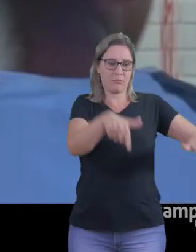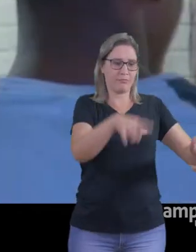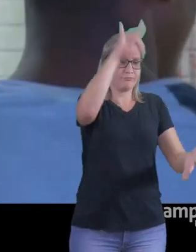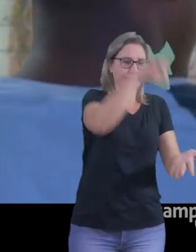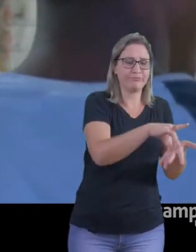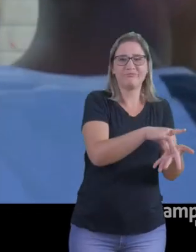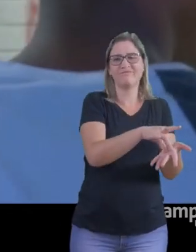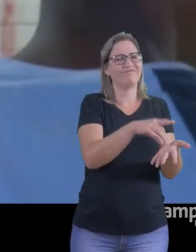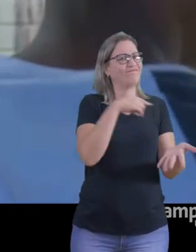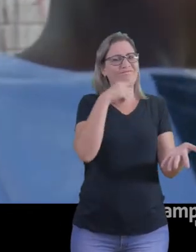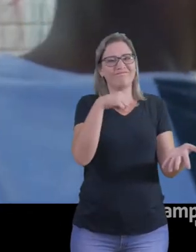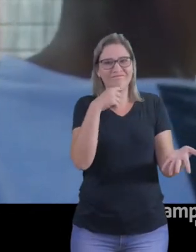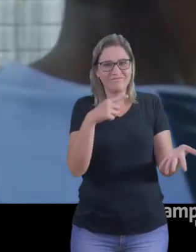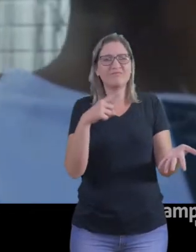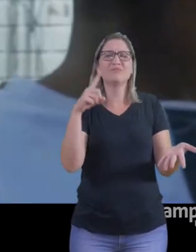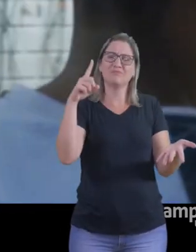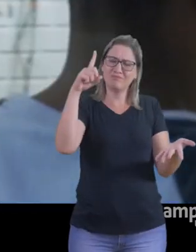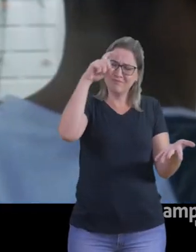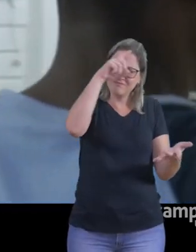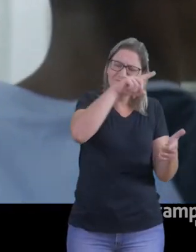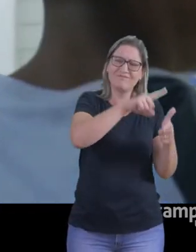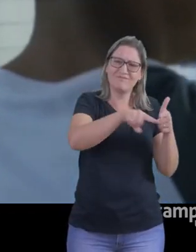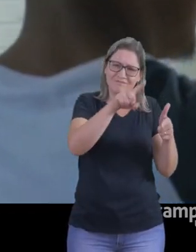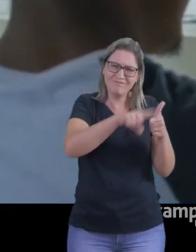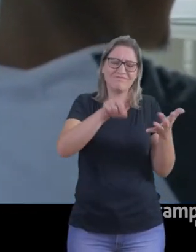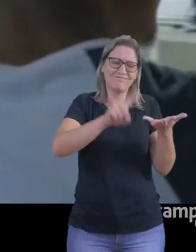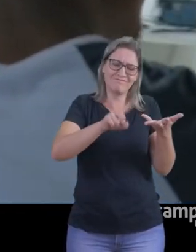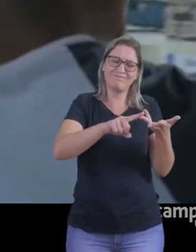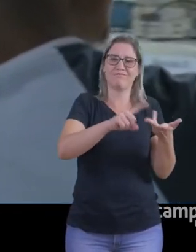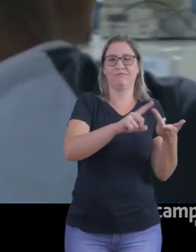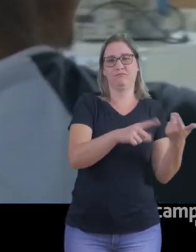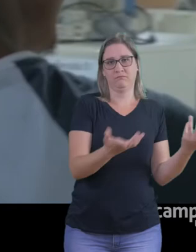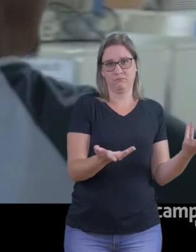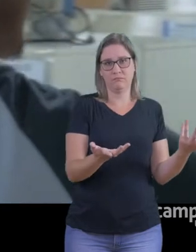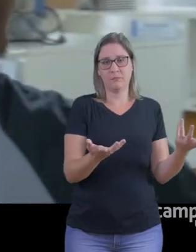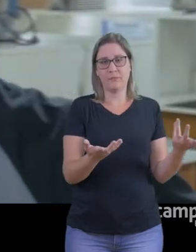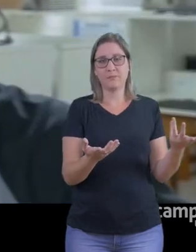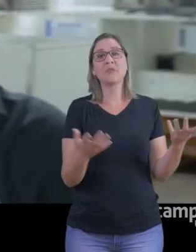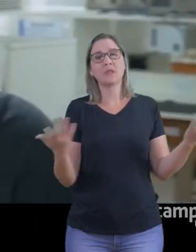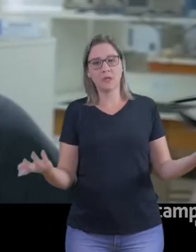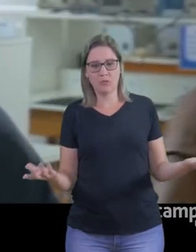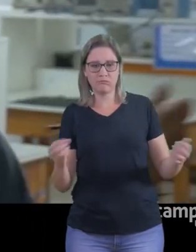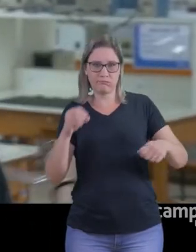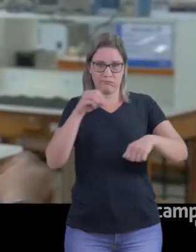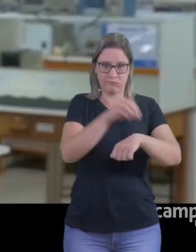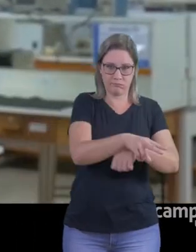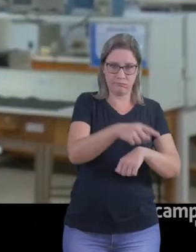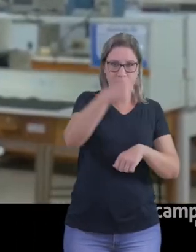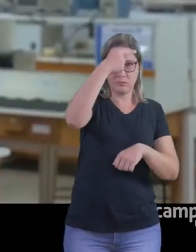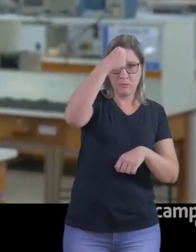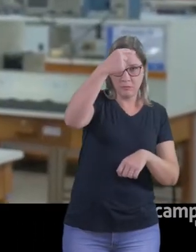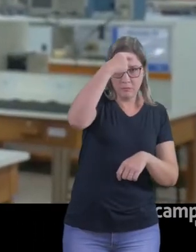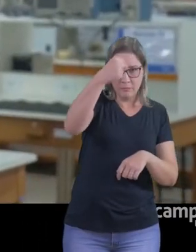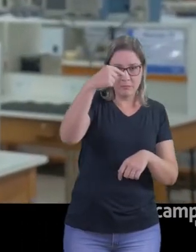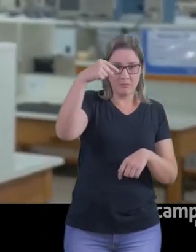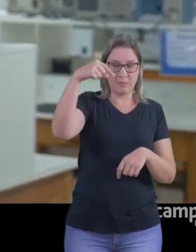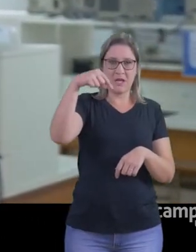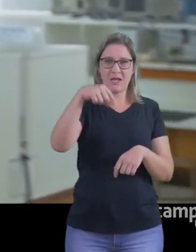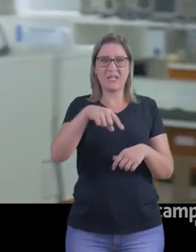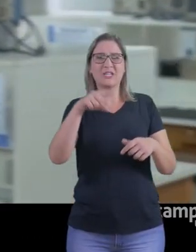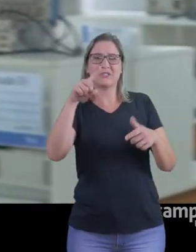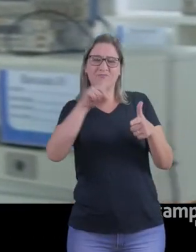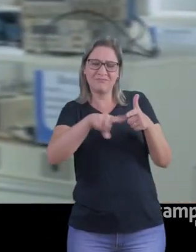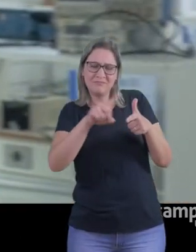de validar esses diplomas. Então foram várias as dificuldades apontadas. Então, para o ingresso nas